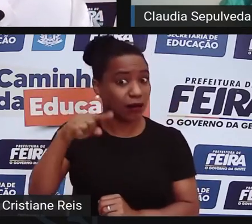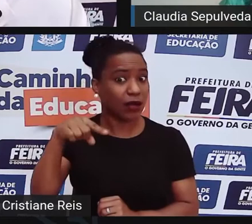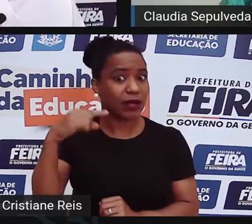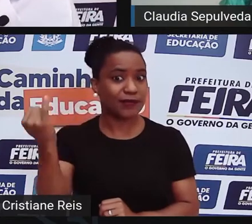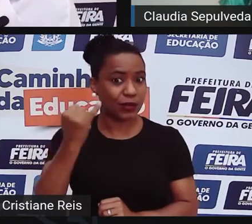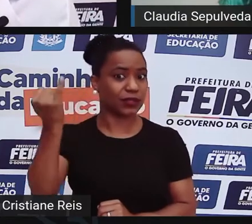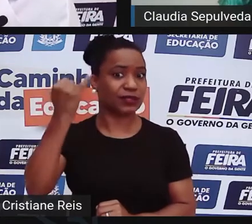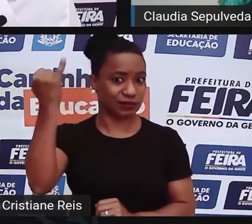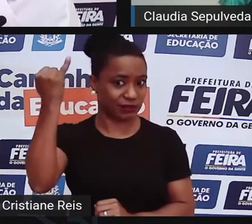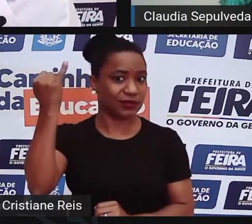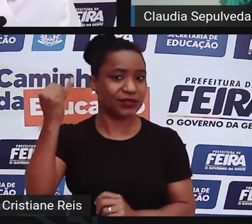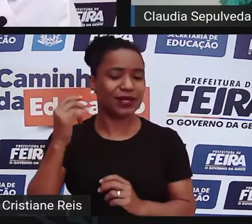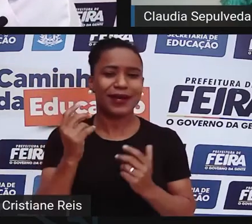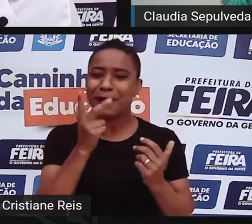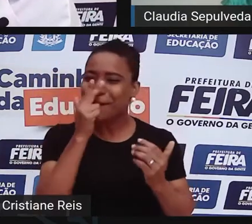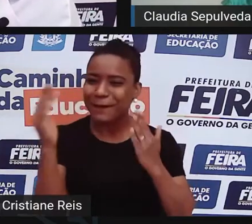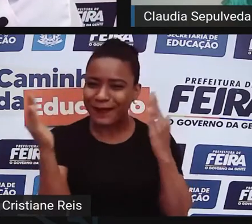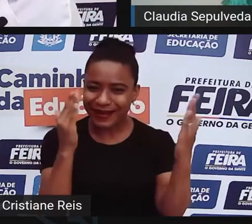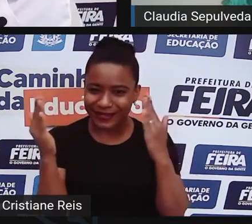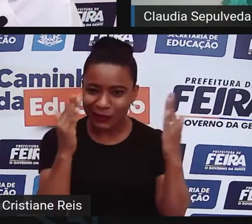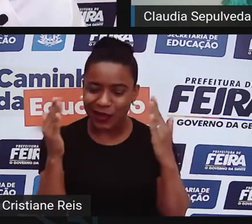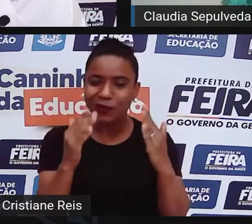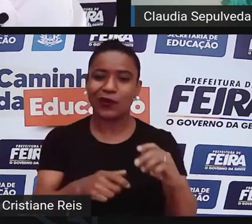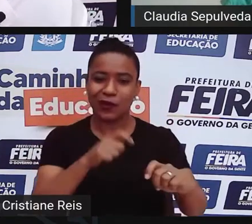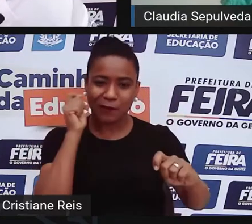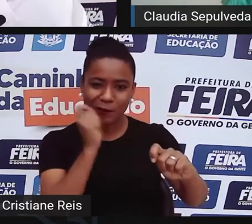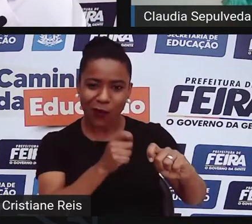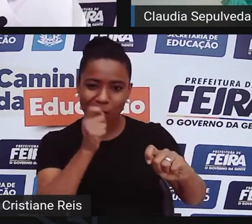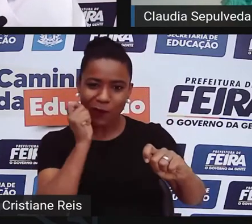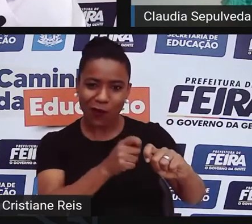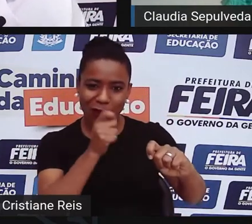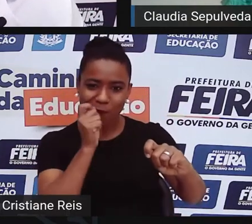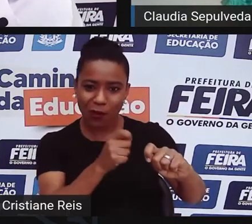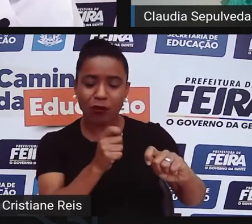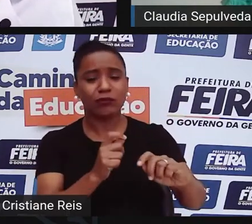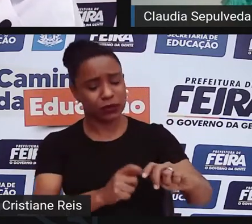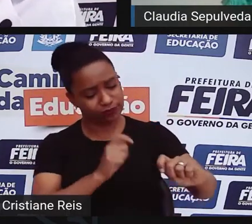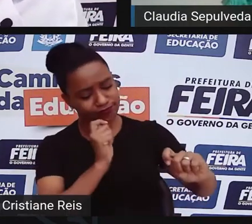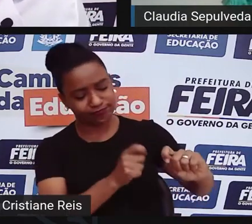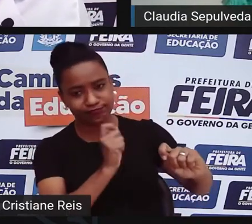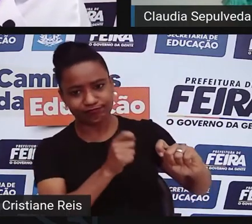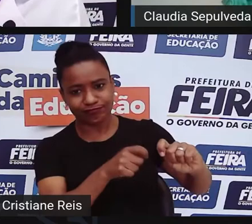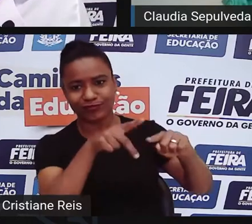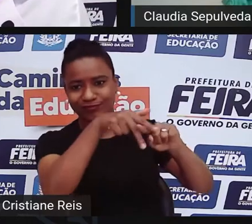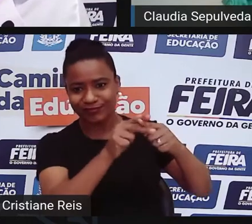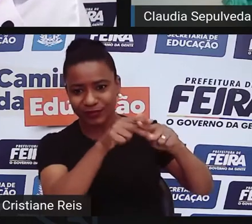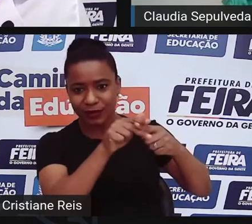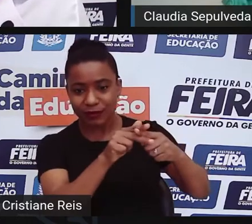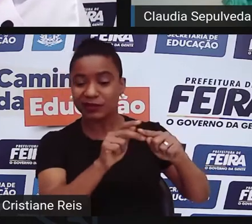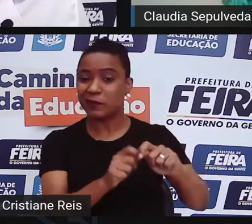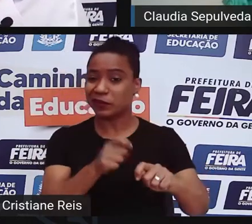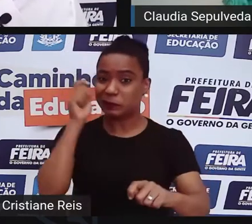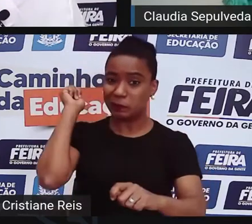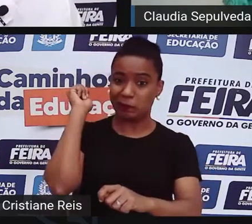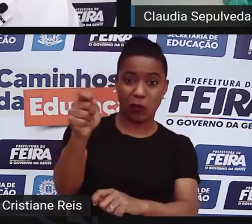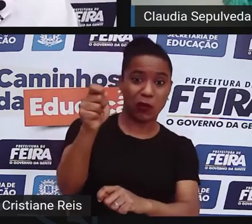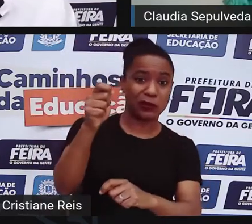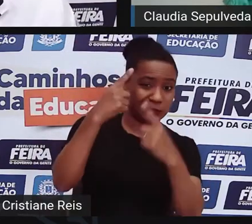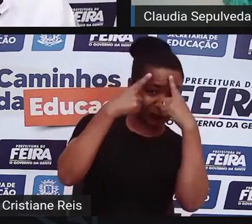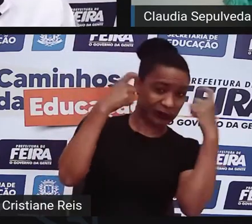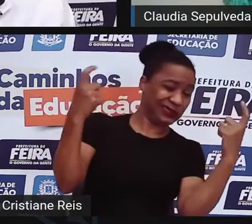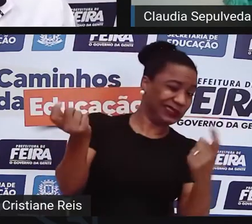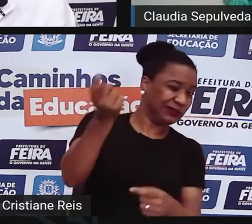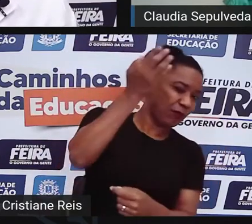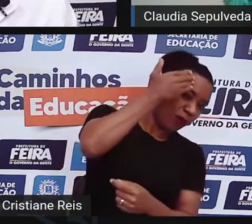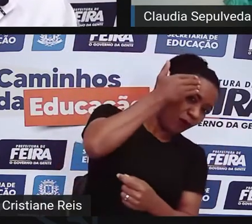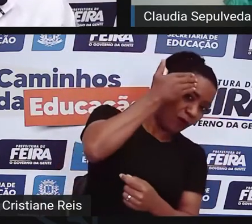ou você pode usar o martelo para agredir alguém. Então, a ciência tem esse viés aí, né? Bom, qual é a origem,